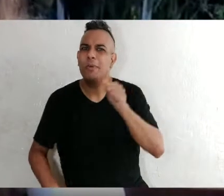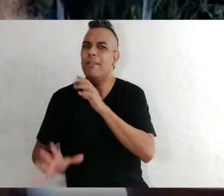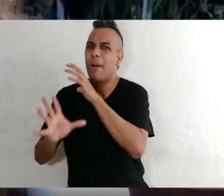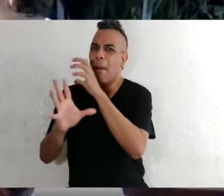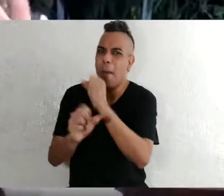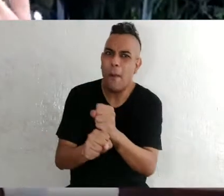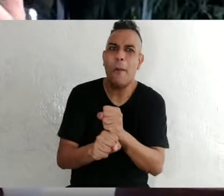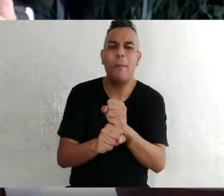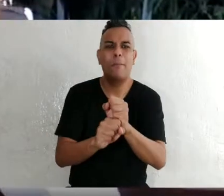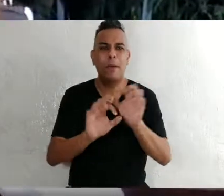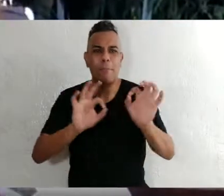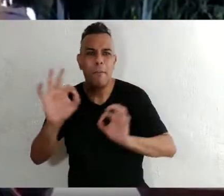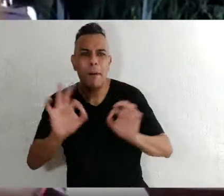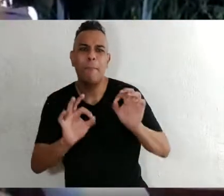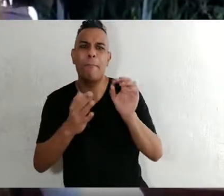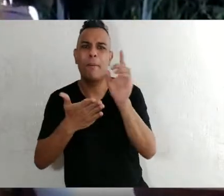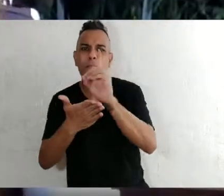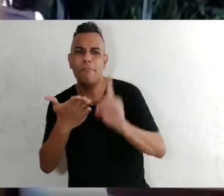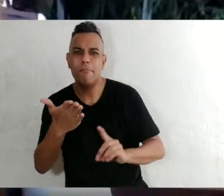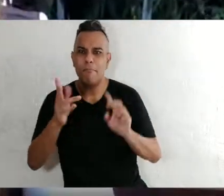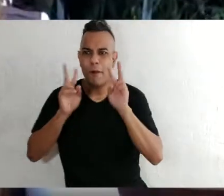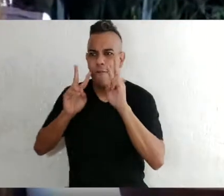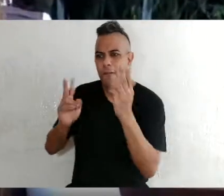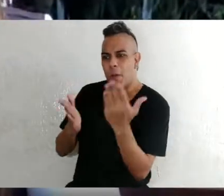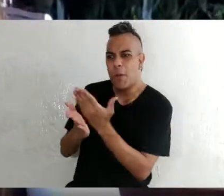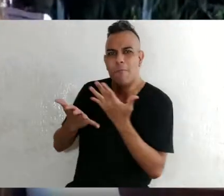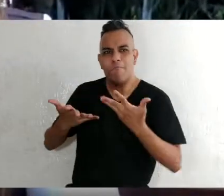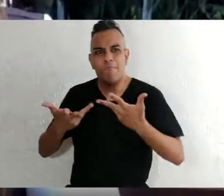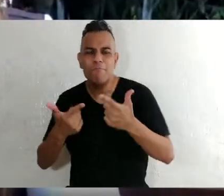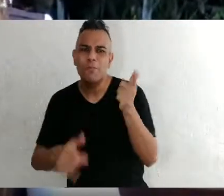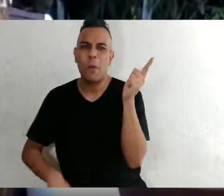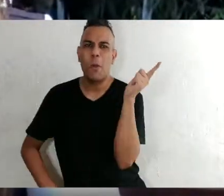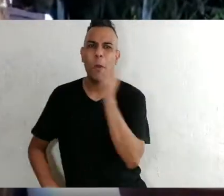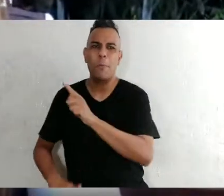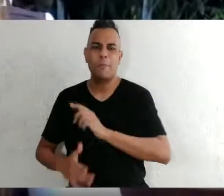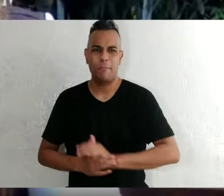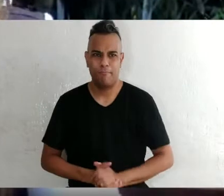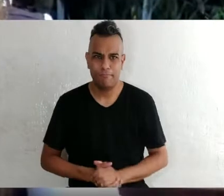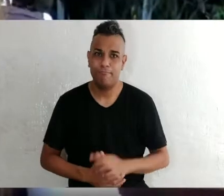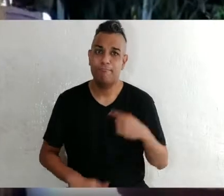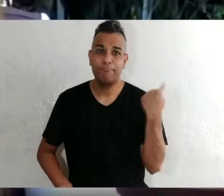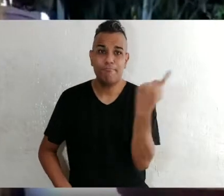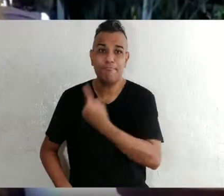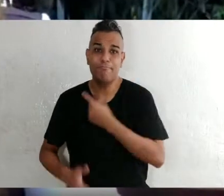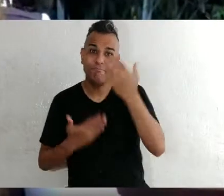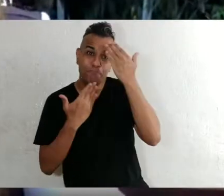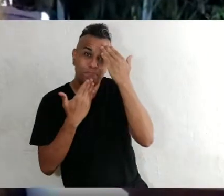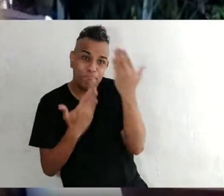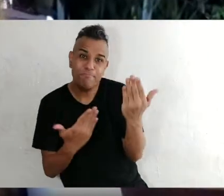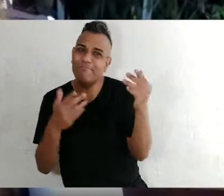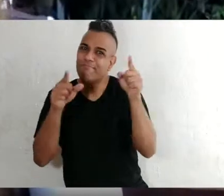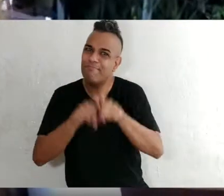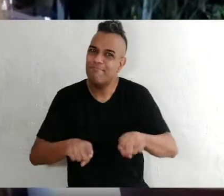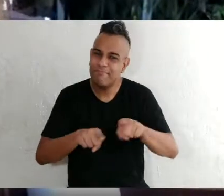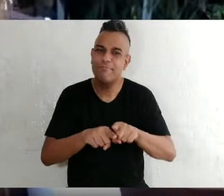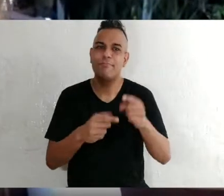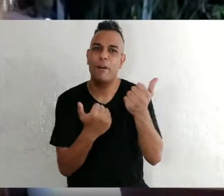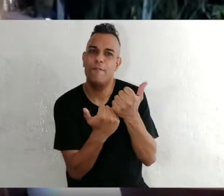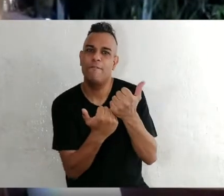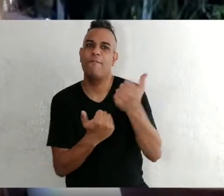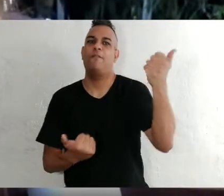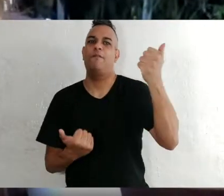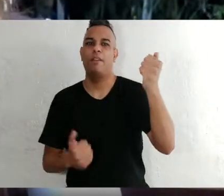diagramadores, os ilustradores, que olharam com muito carinho para essa obra. Nossos agradecimentos também à Vice